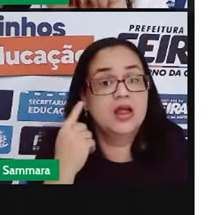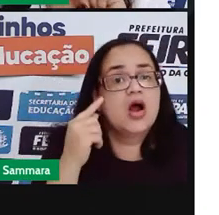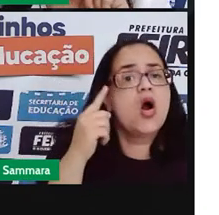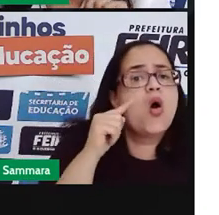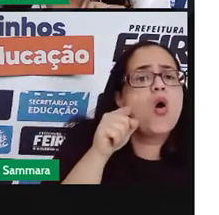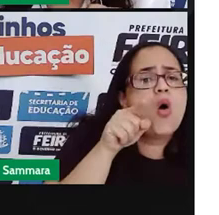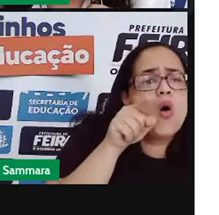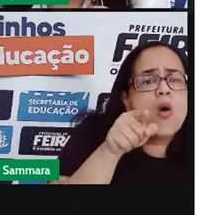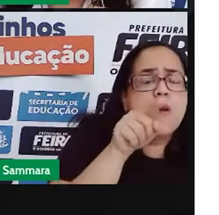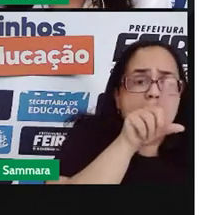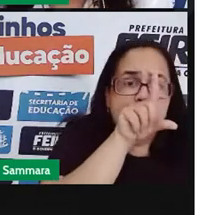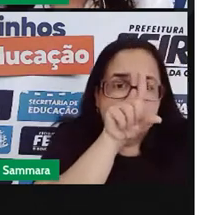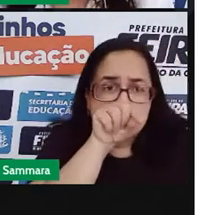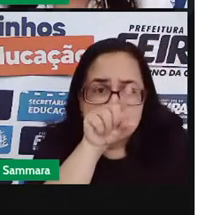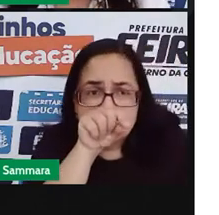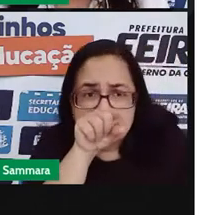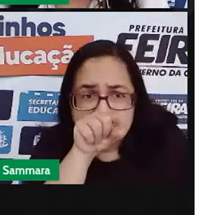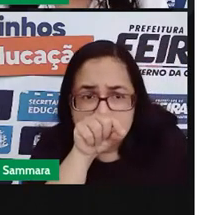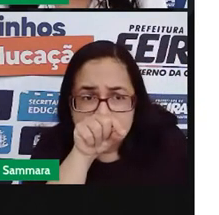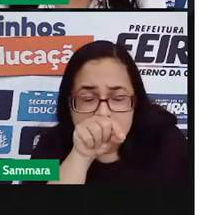Olha os pássaros aí na gaiola.